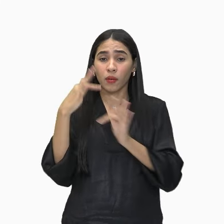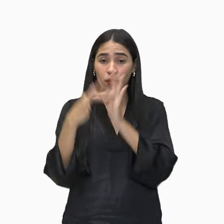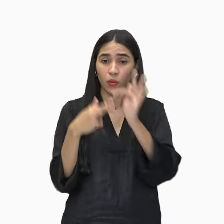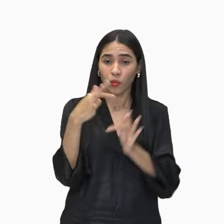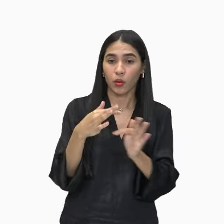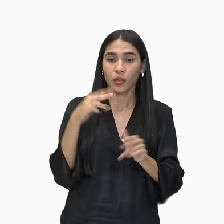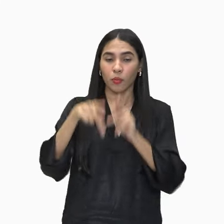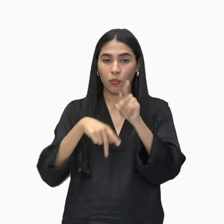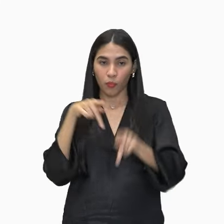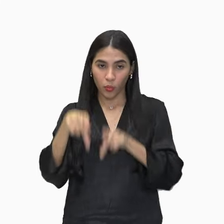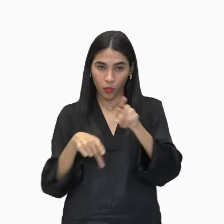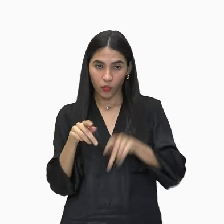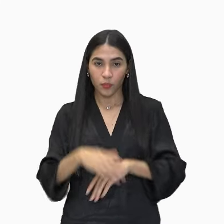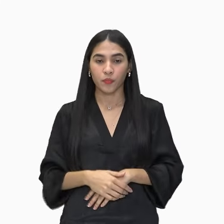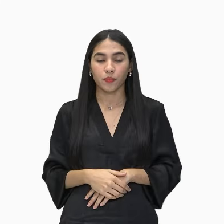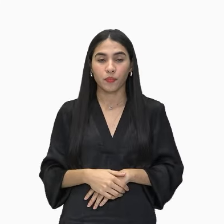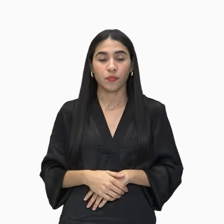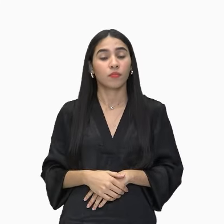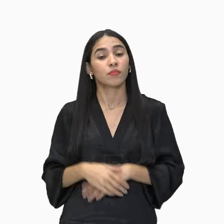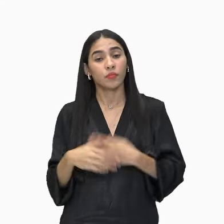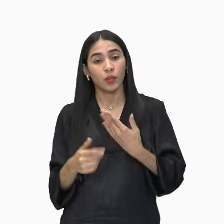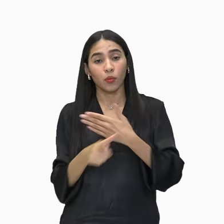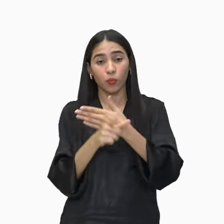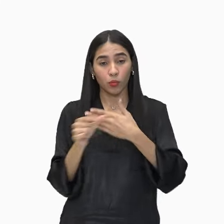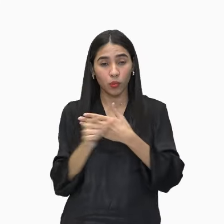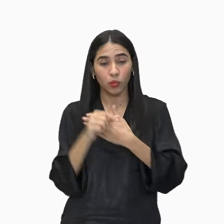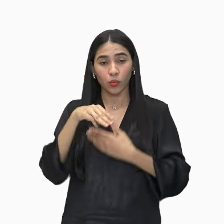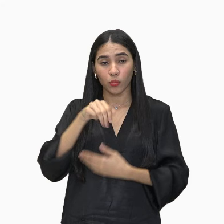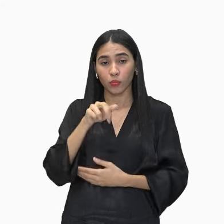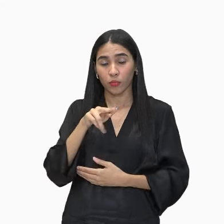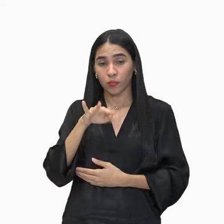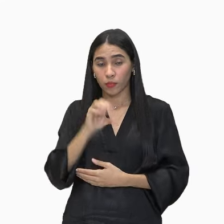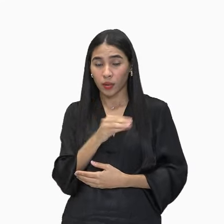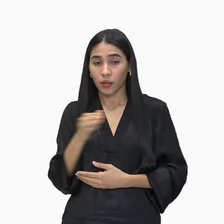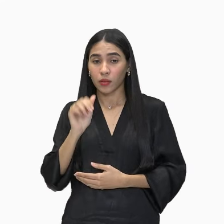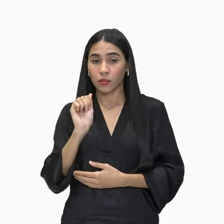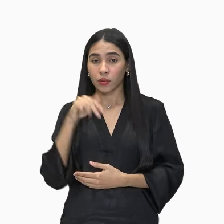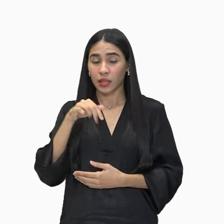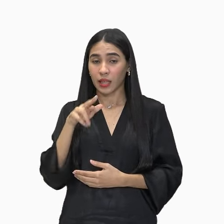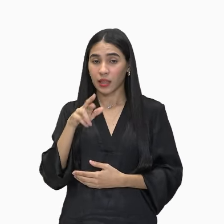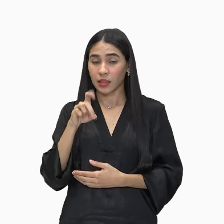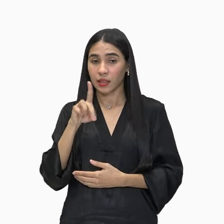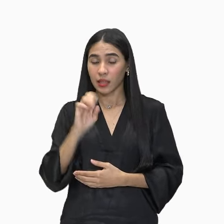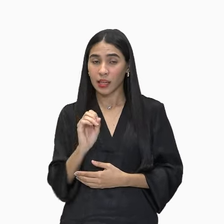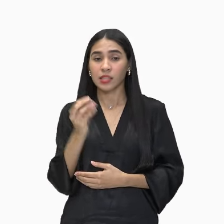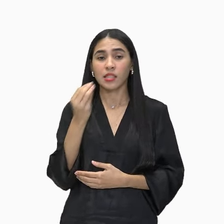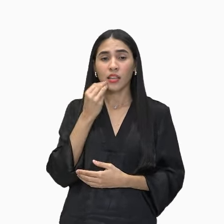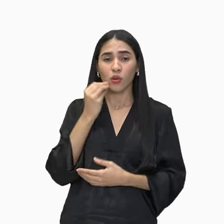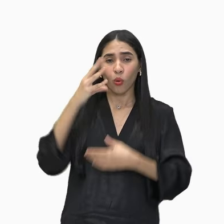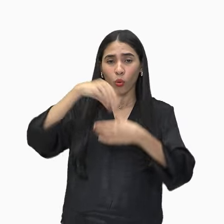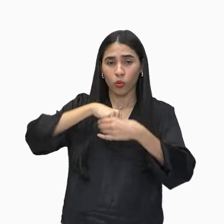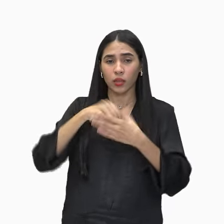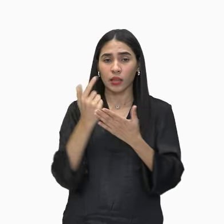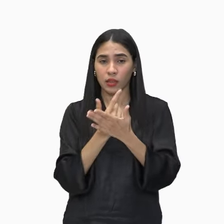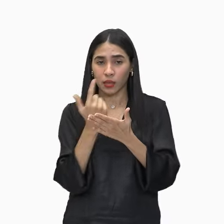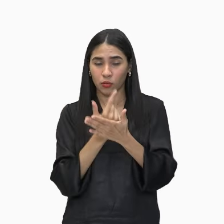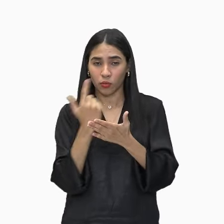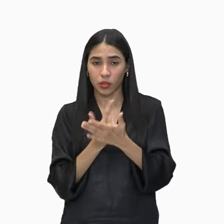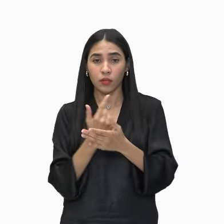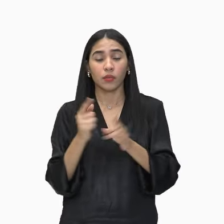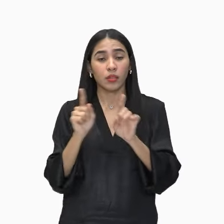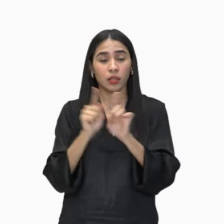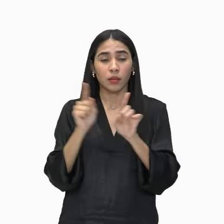Ora, é o que Mário de Andrade tentou fazer nessa obra. Ele buscou, na história de Macunaíma, justamente